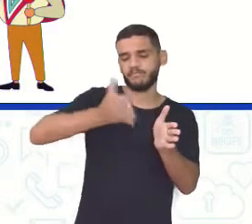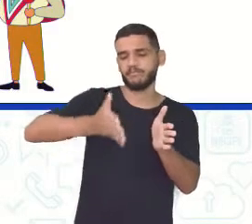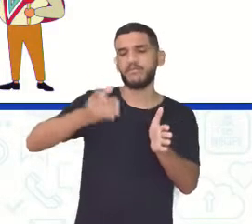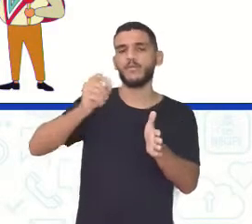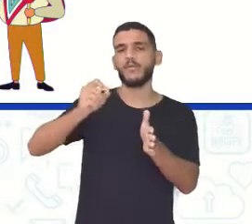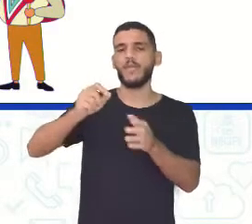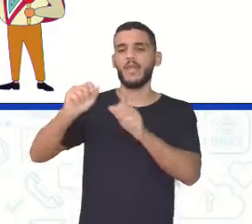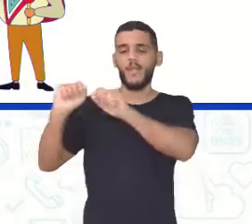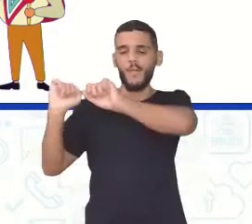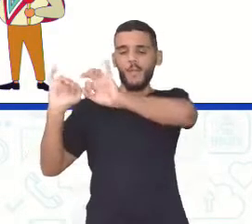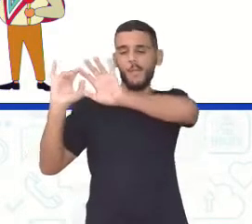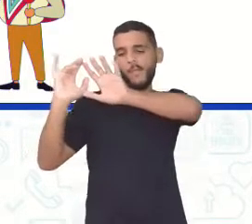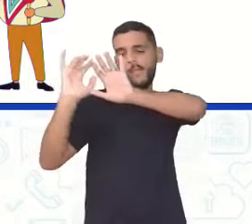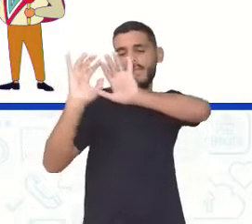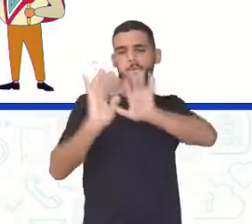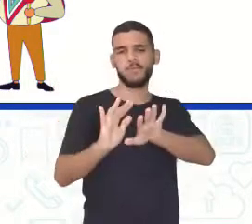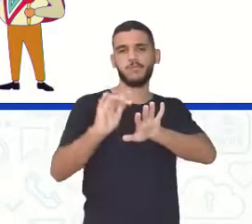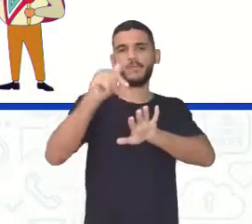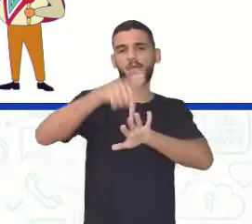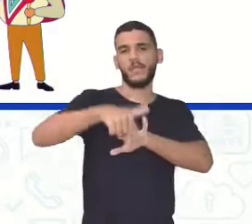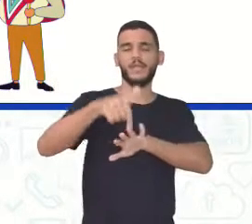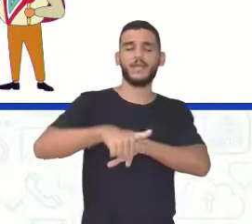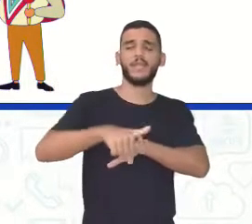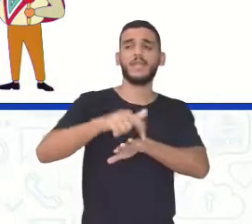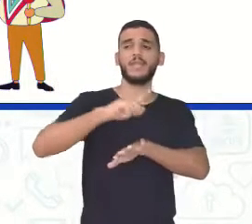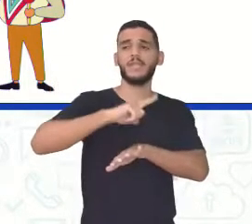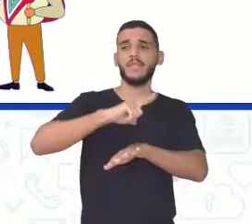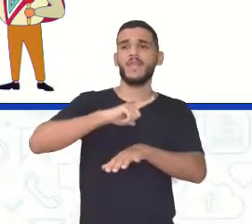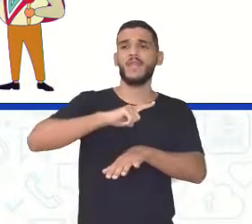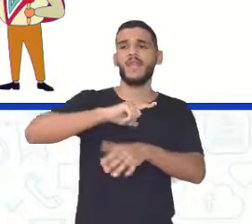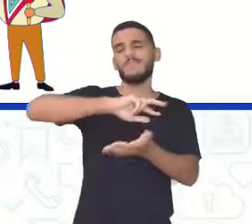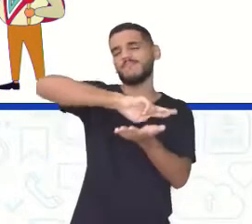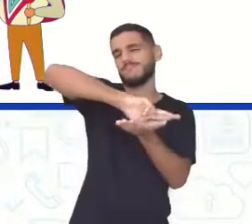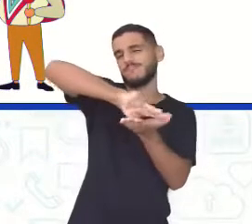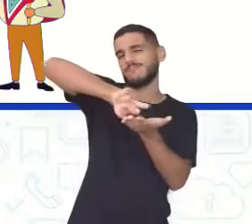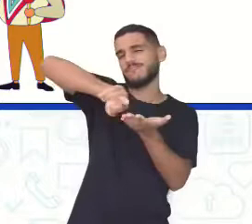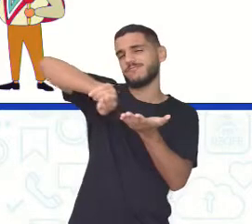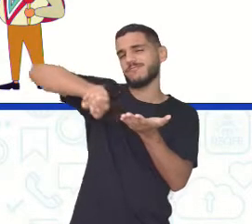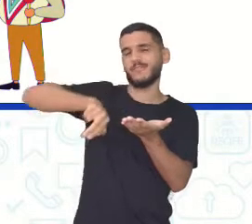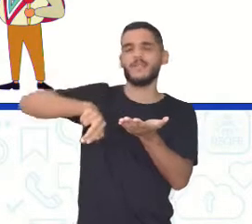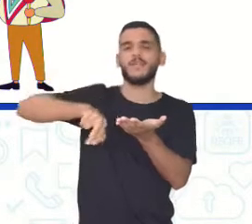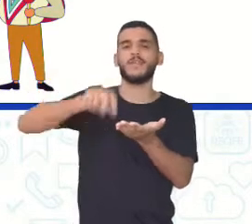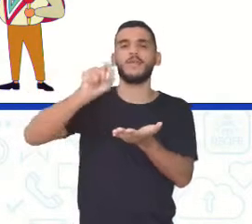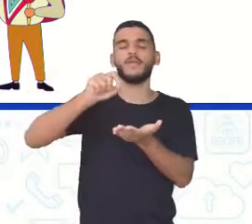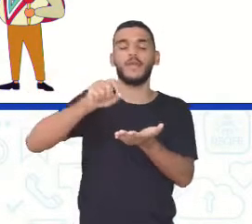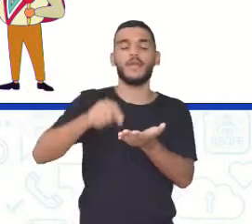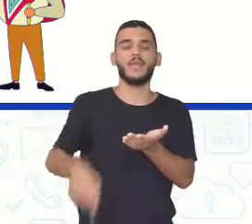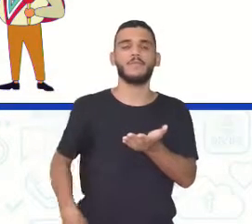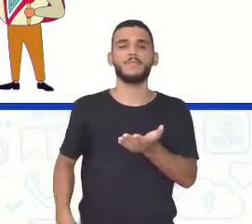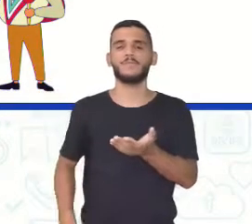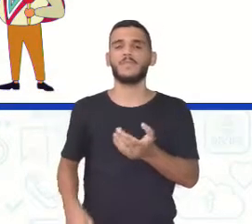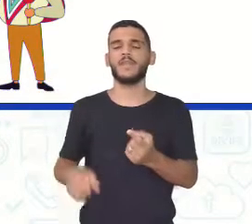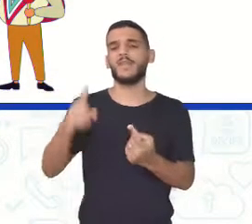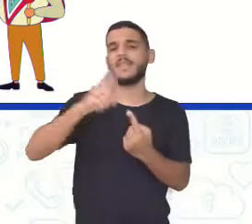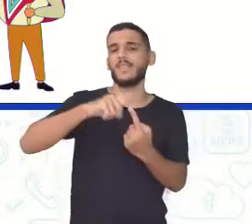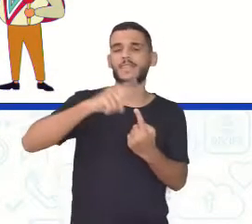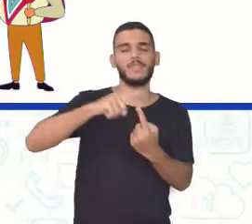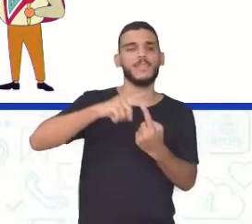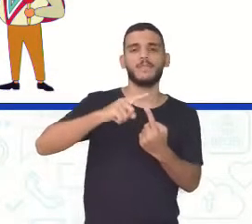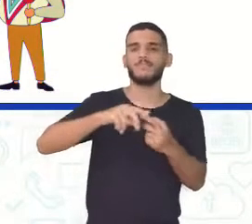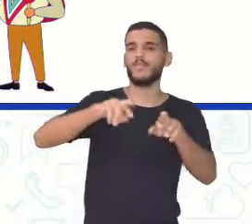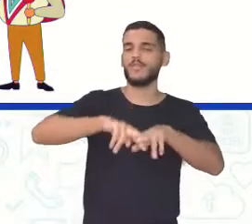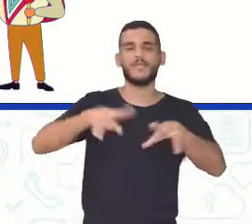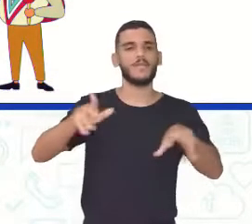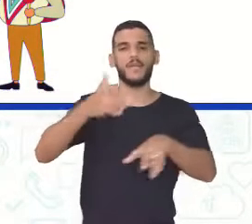colonização de seus territórios Há uma grande variedade étnica Quer dizer Racial